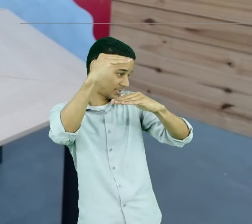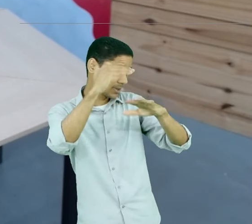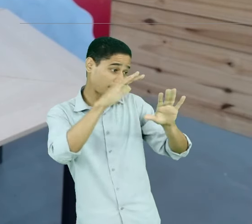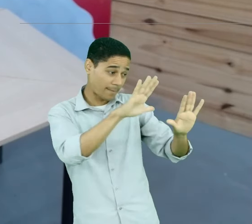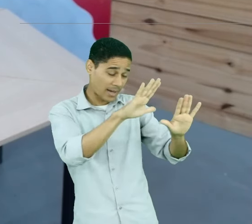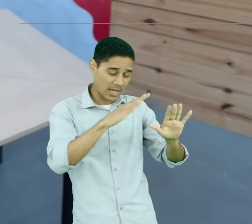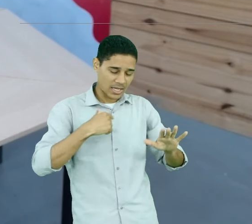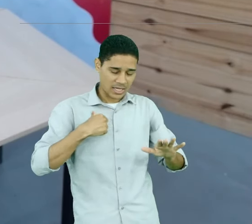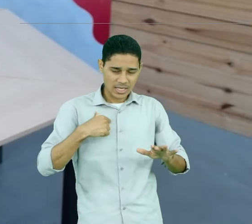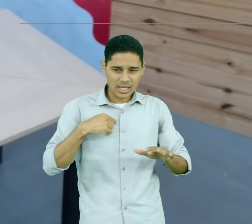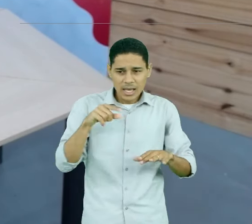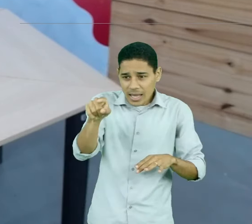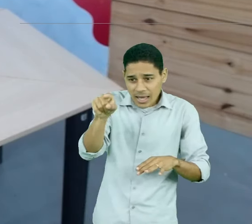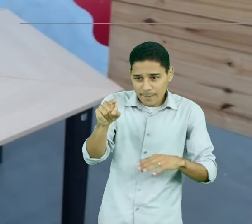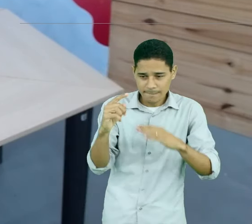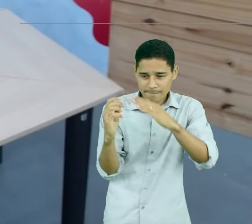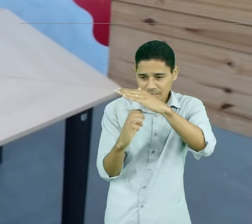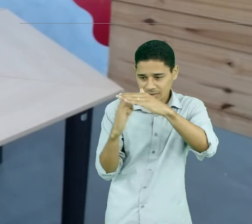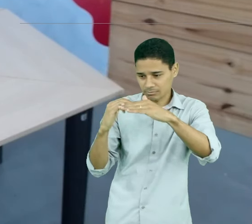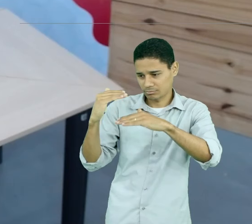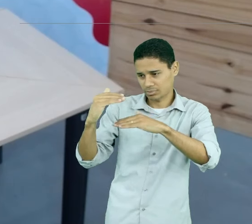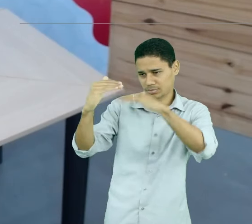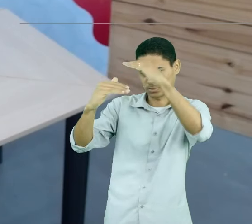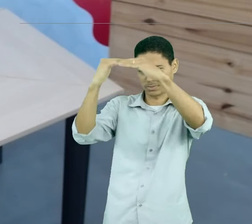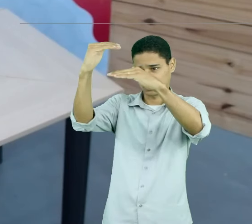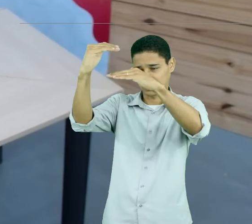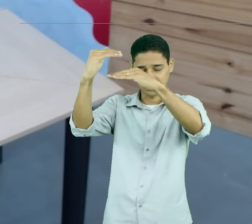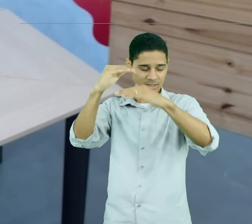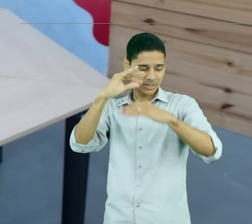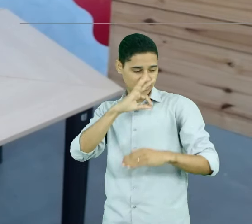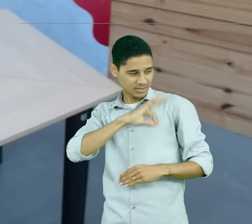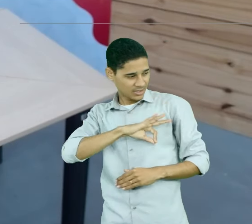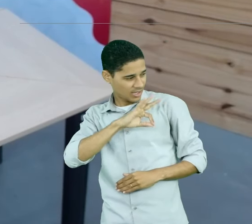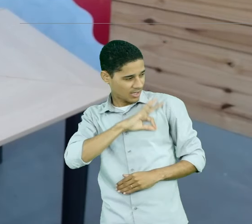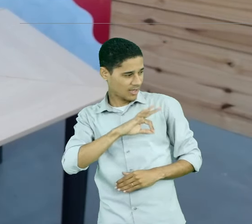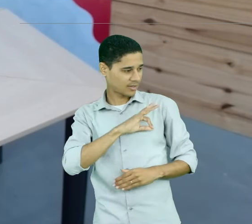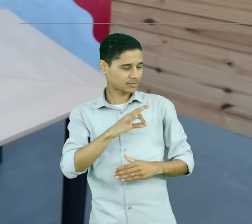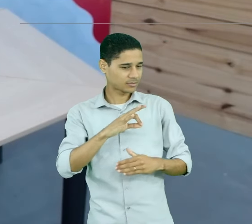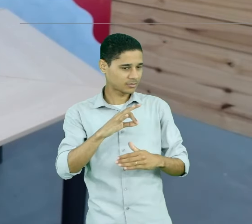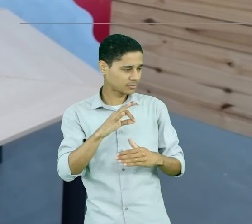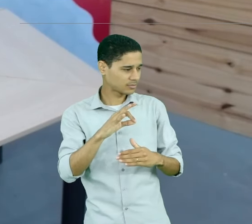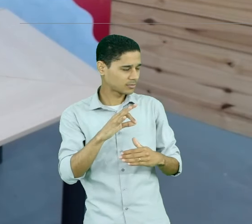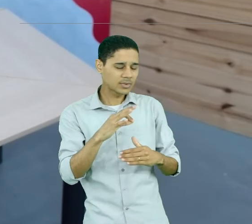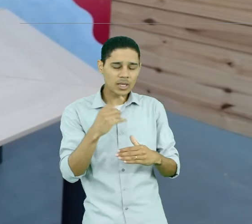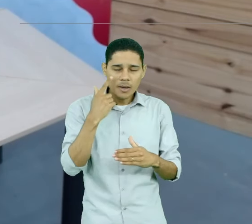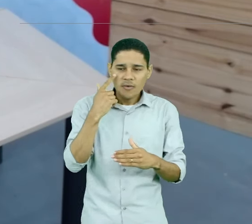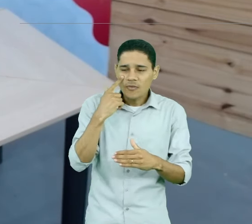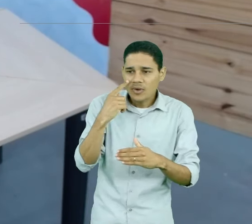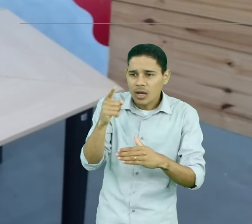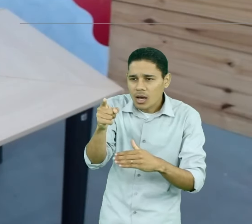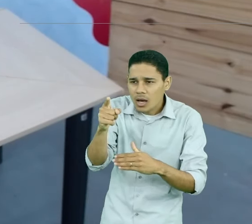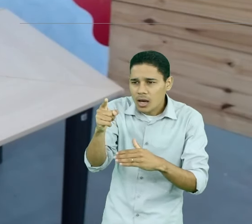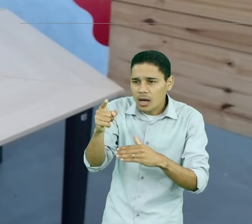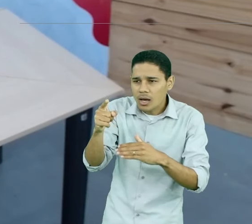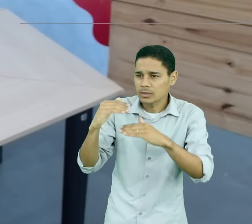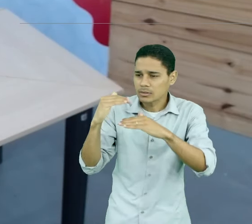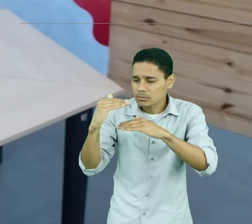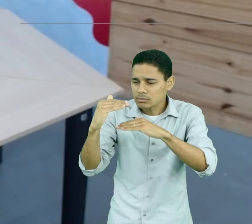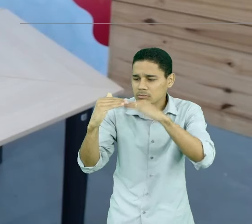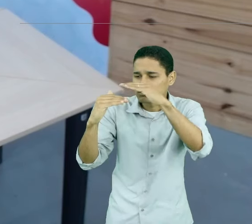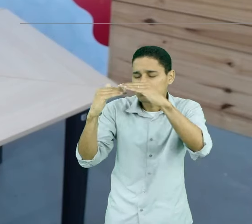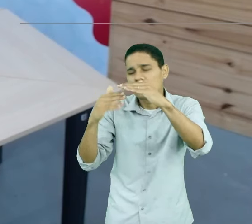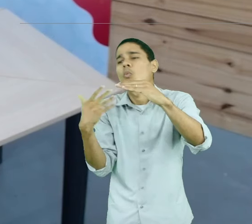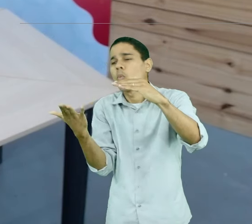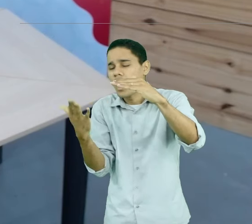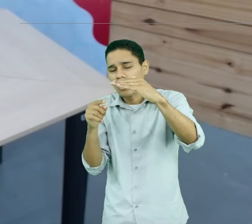cargos e salários mostra quais são os cargos existentes em uma organização, dentro